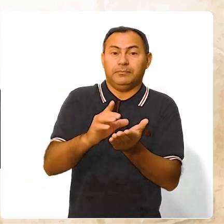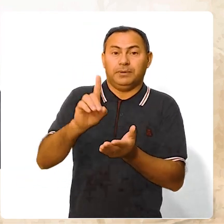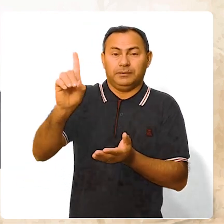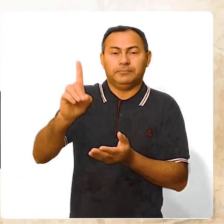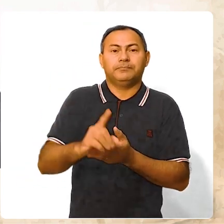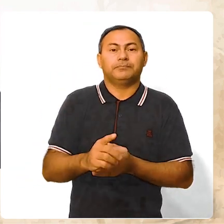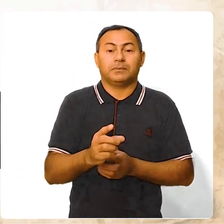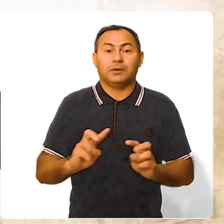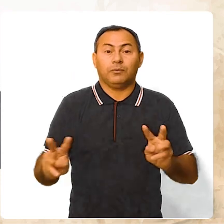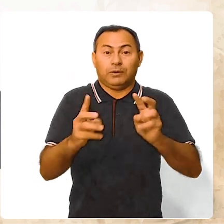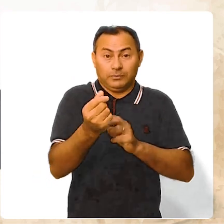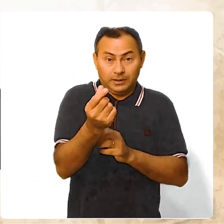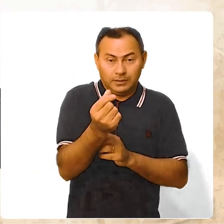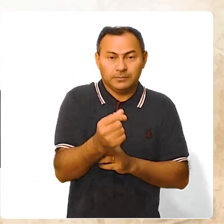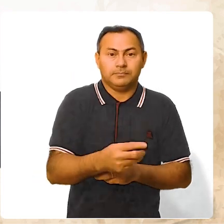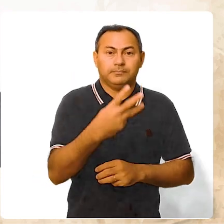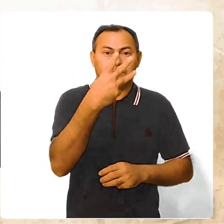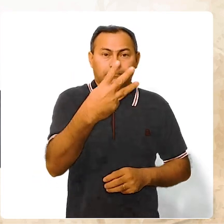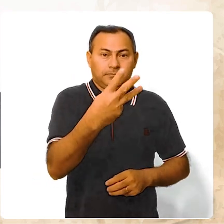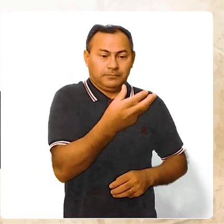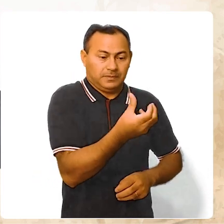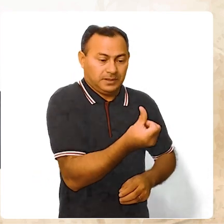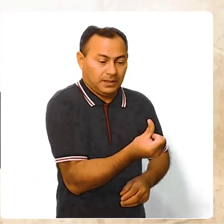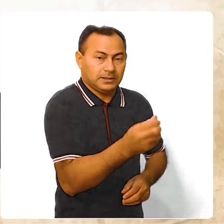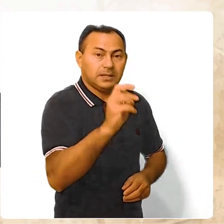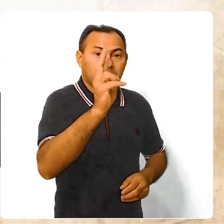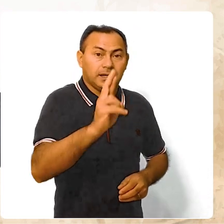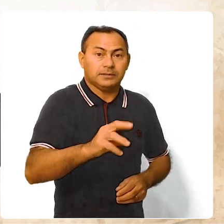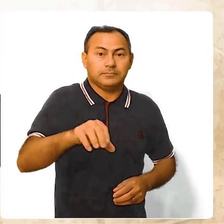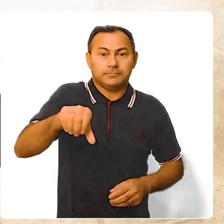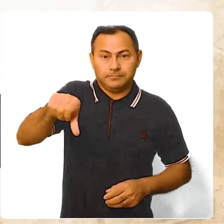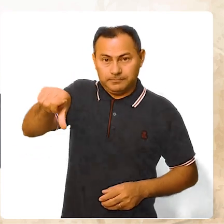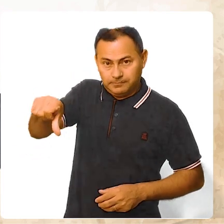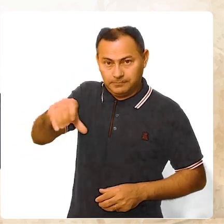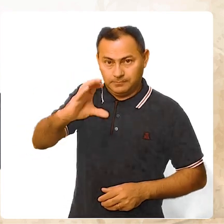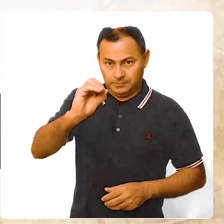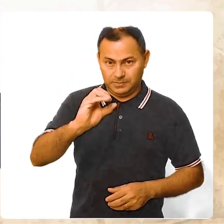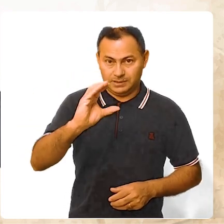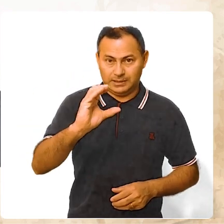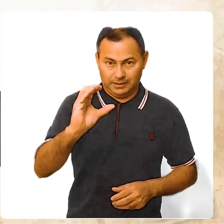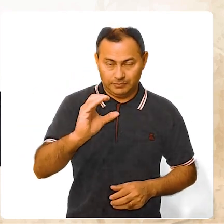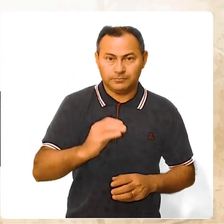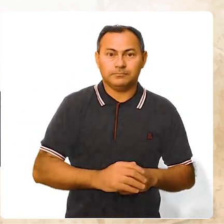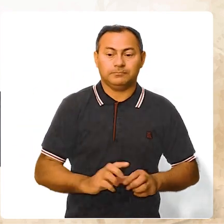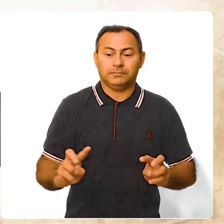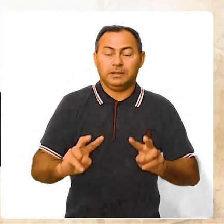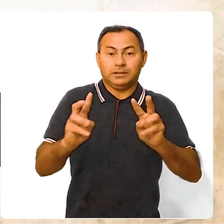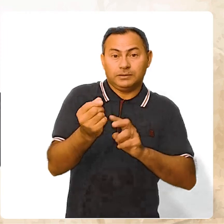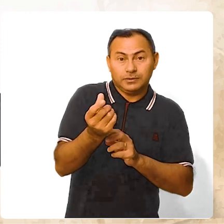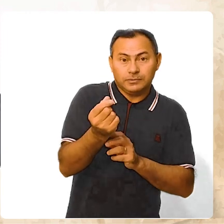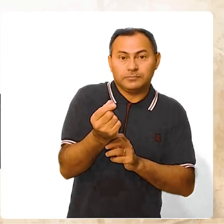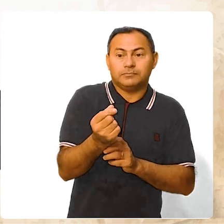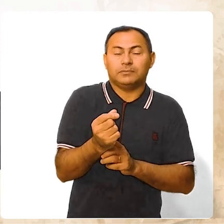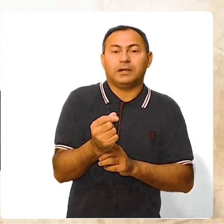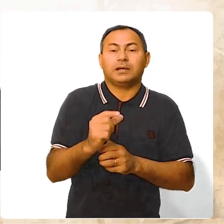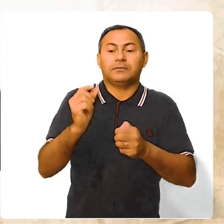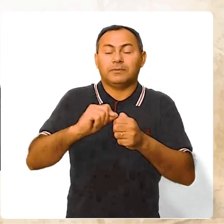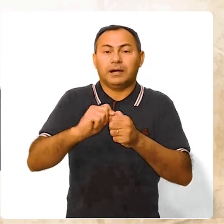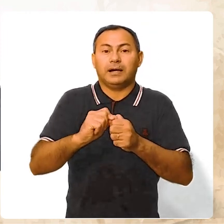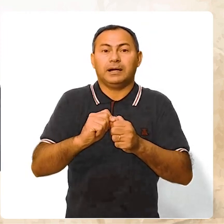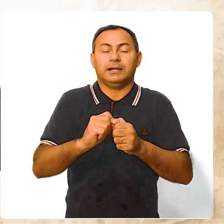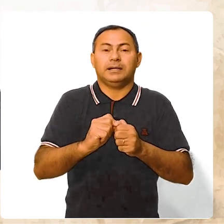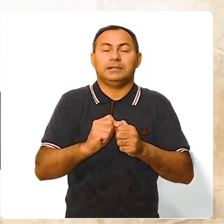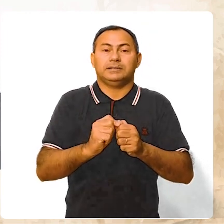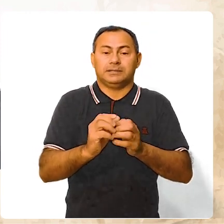que custa hoje R$ 36,90. Esse valor é o das edições